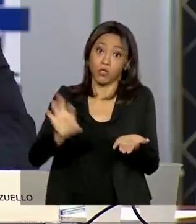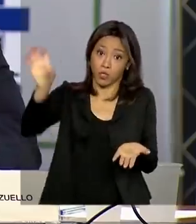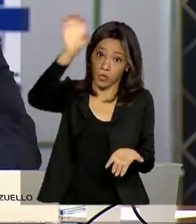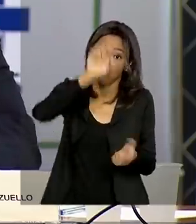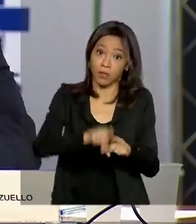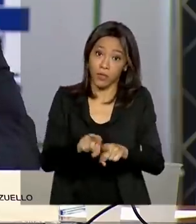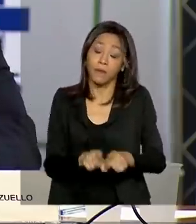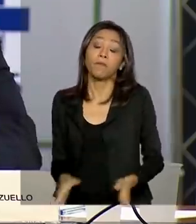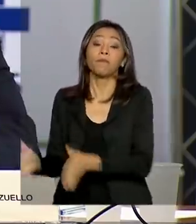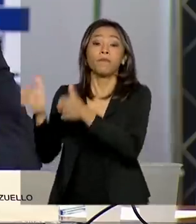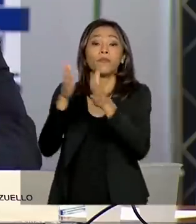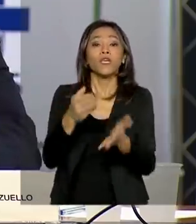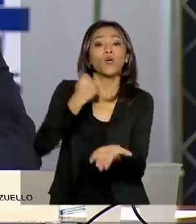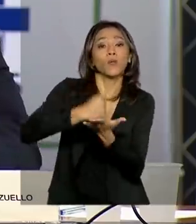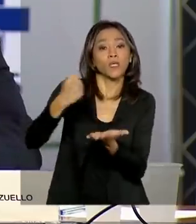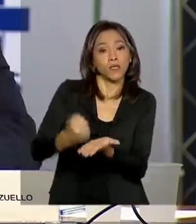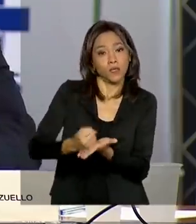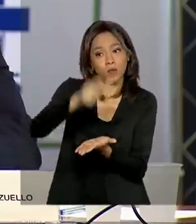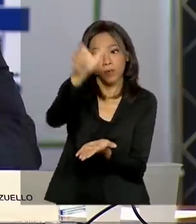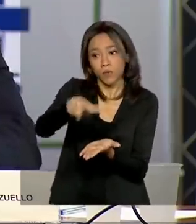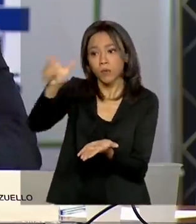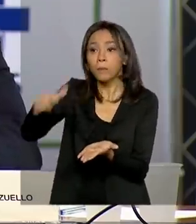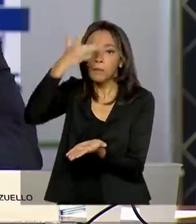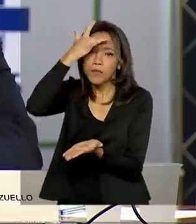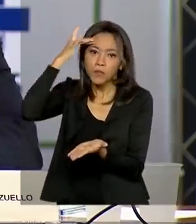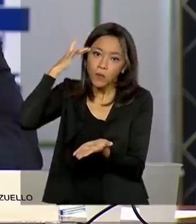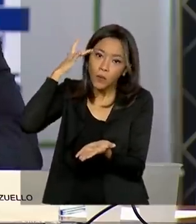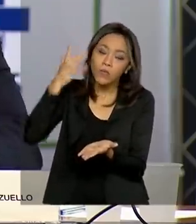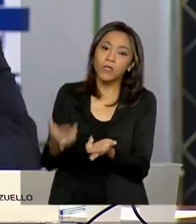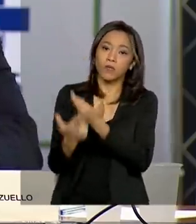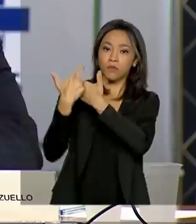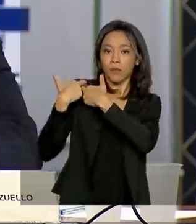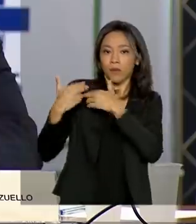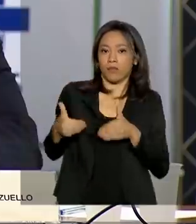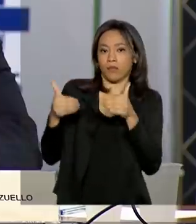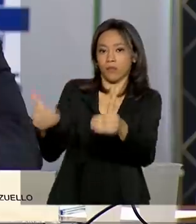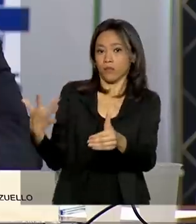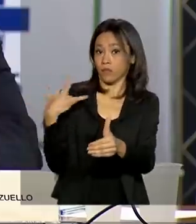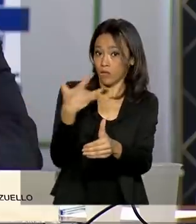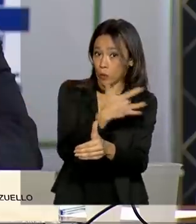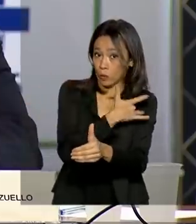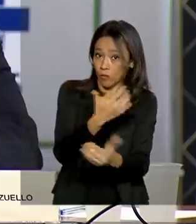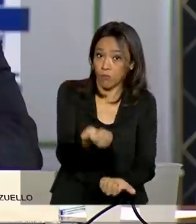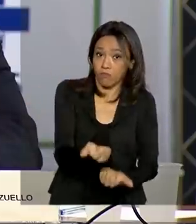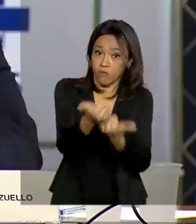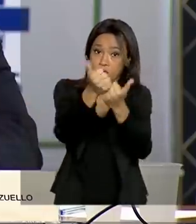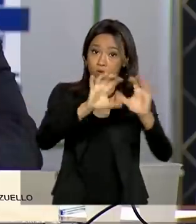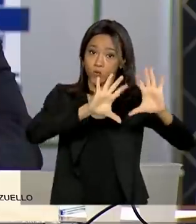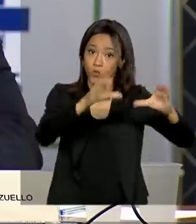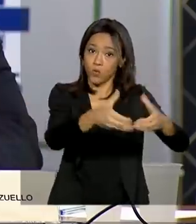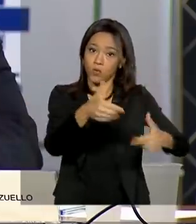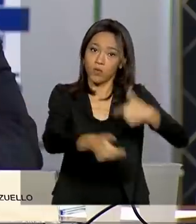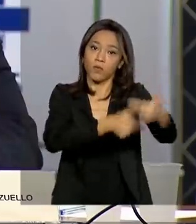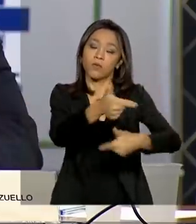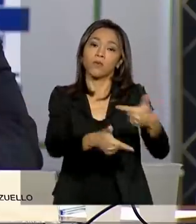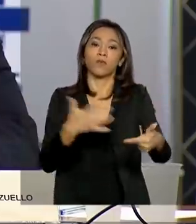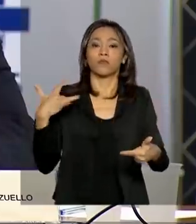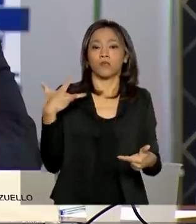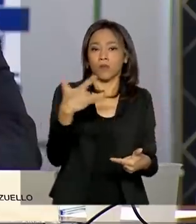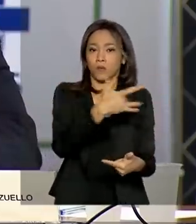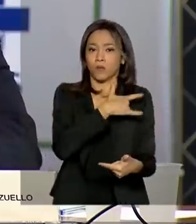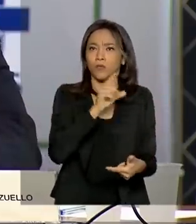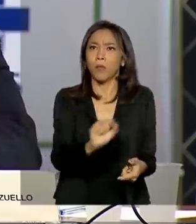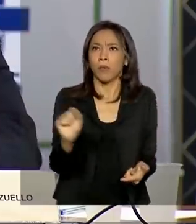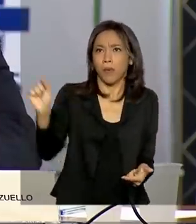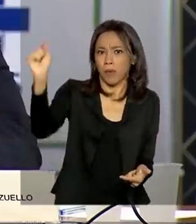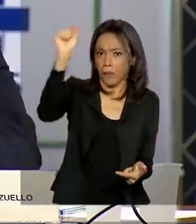estamos contratando recursos humanos pelo Ministério da Saúde para reforçar as equipes de saúde que